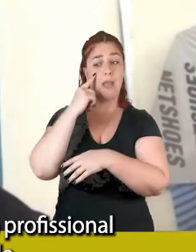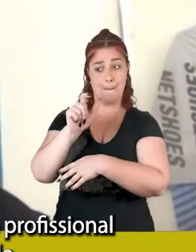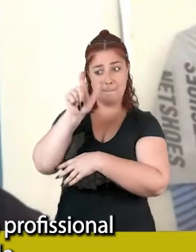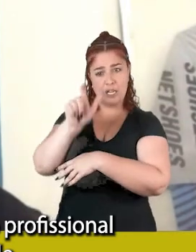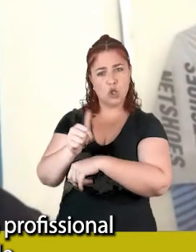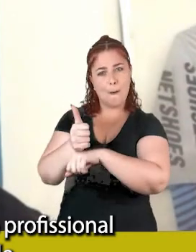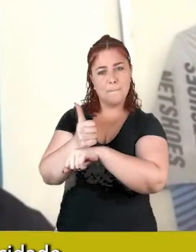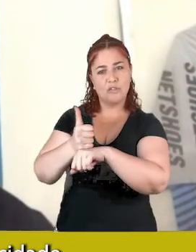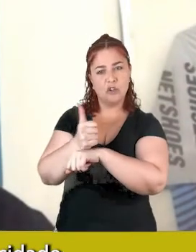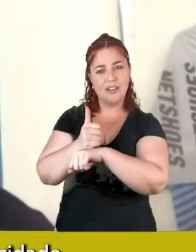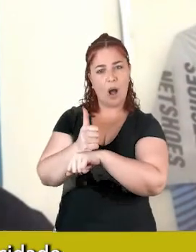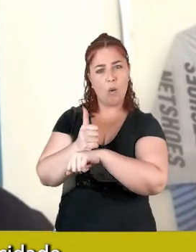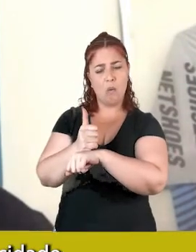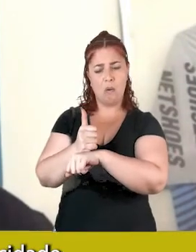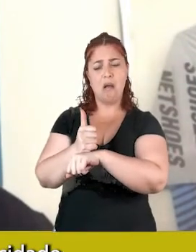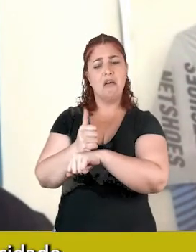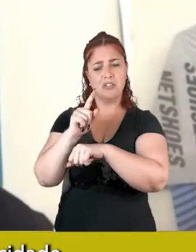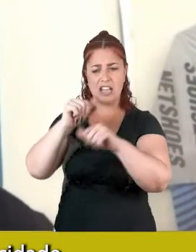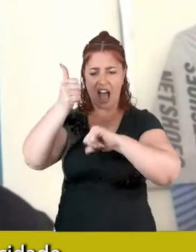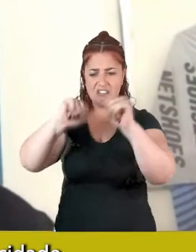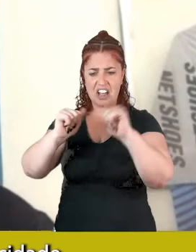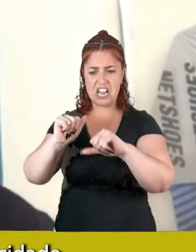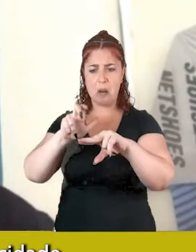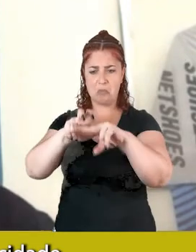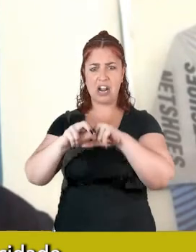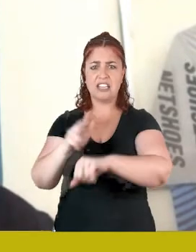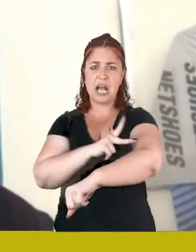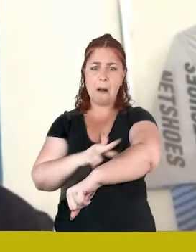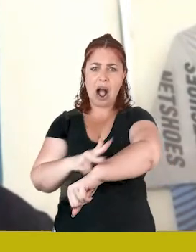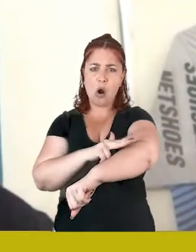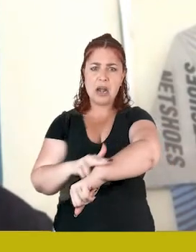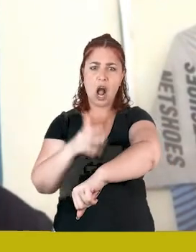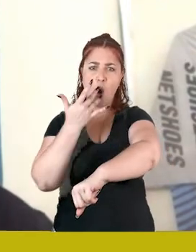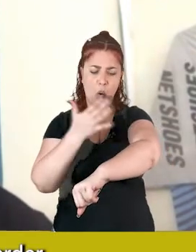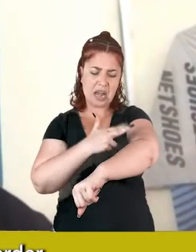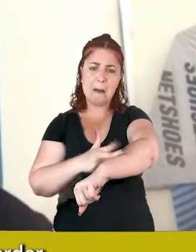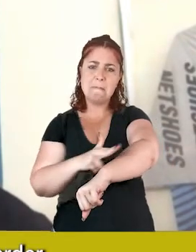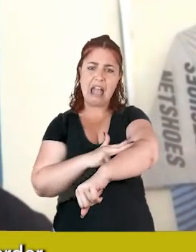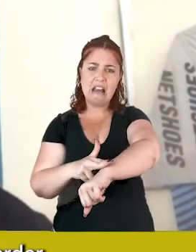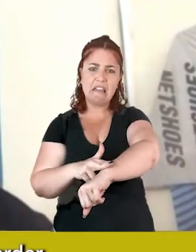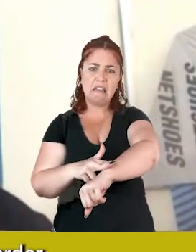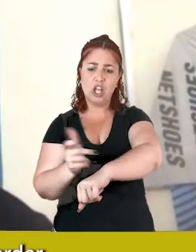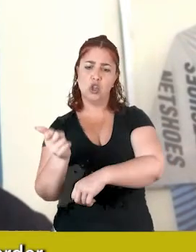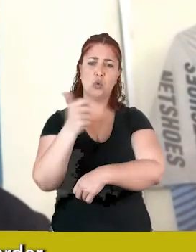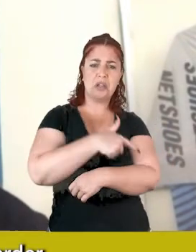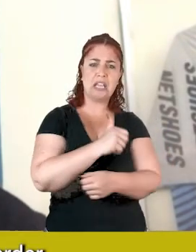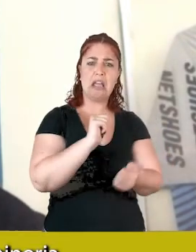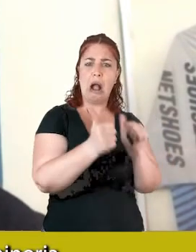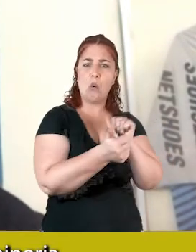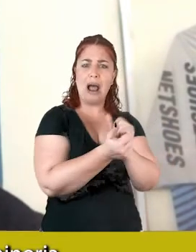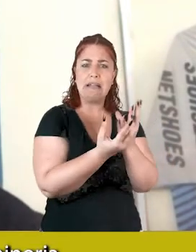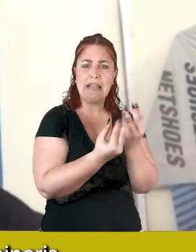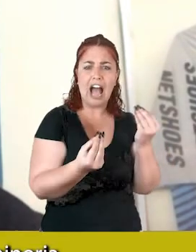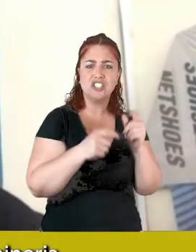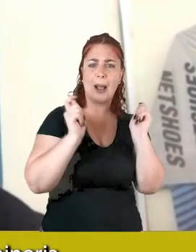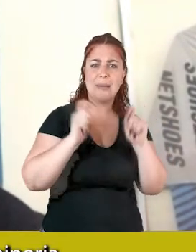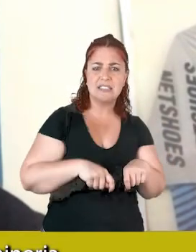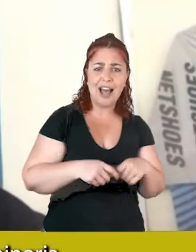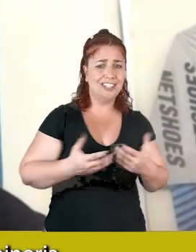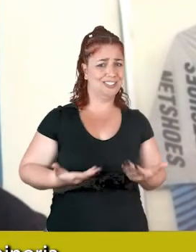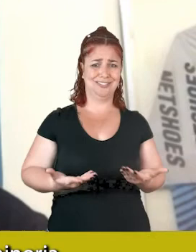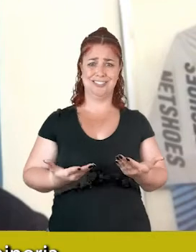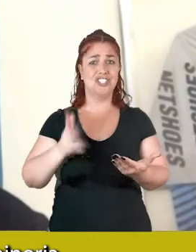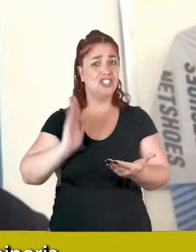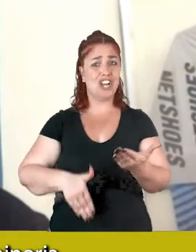pela cor da pele e não pela sua capacidade, você começa a perder. Se você tem uma